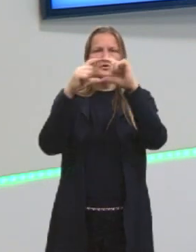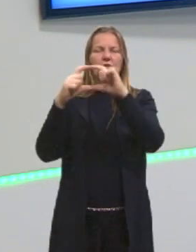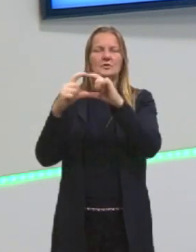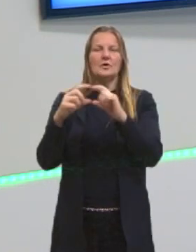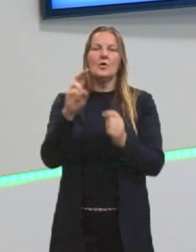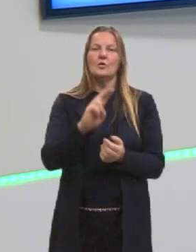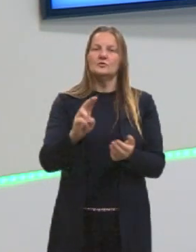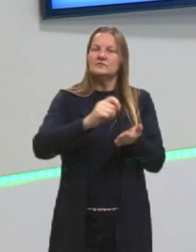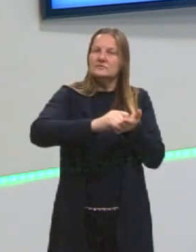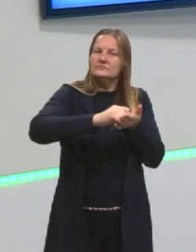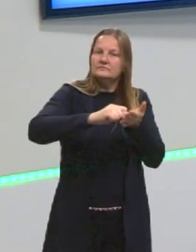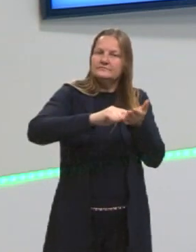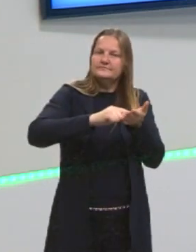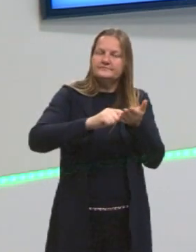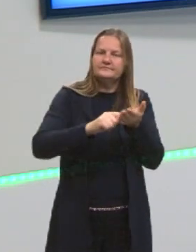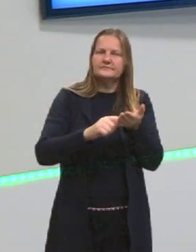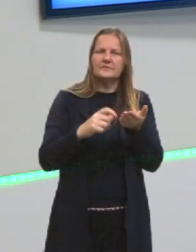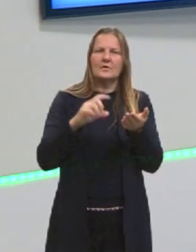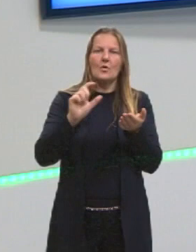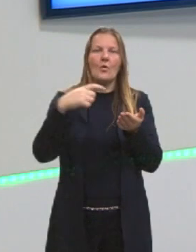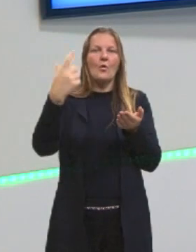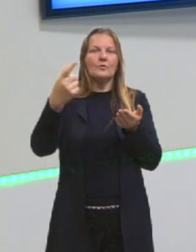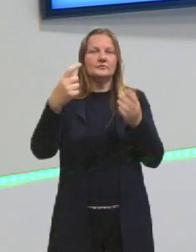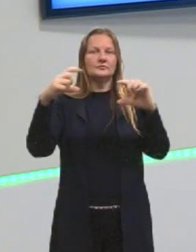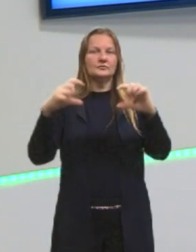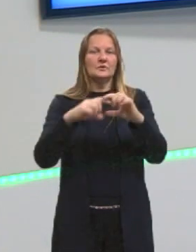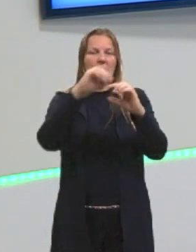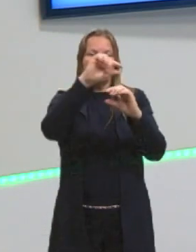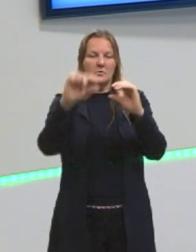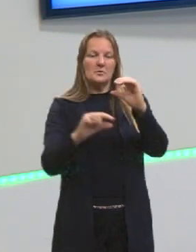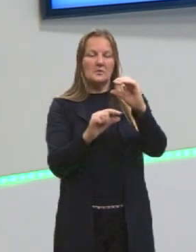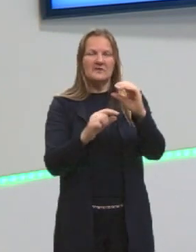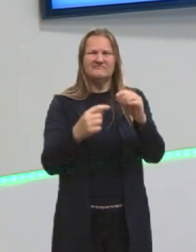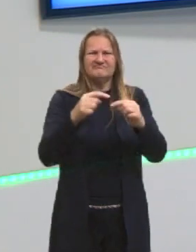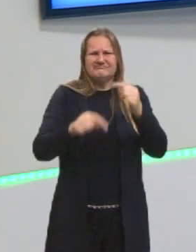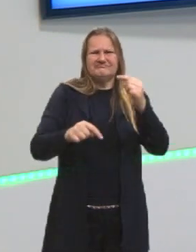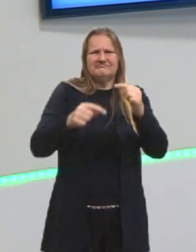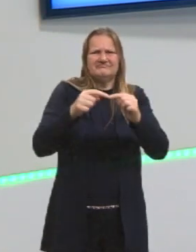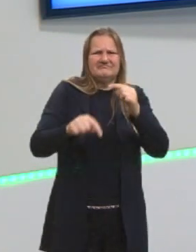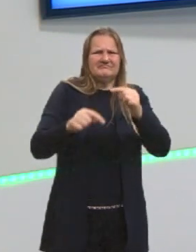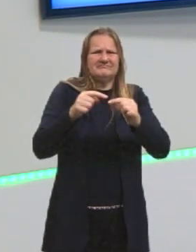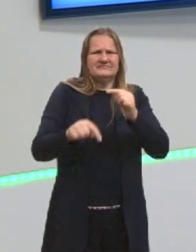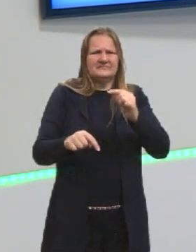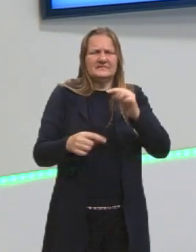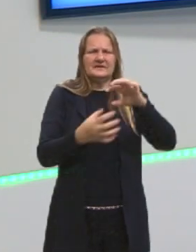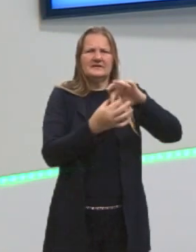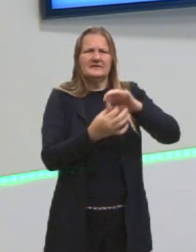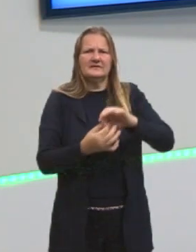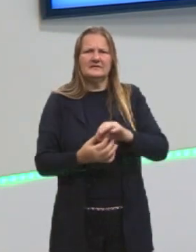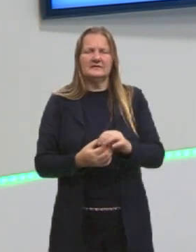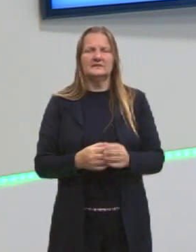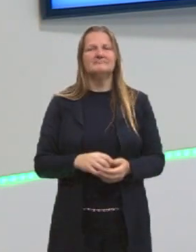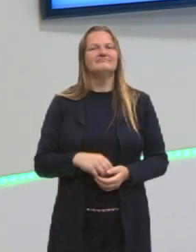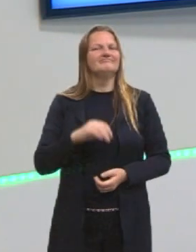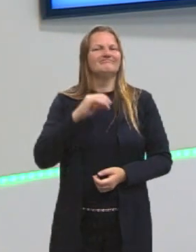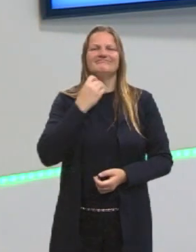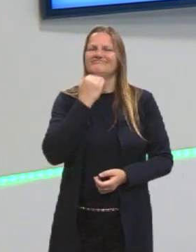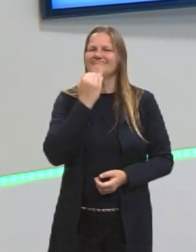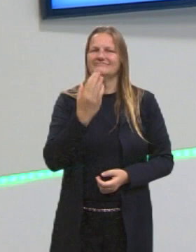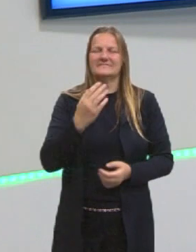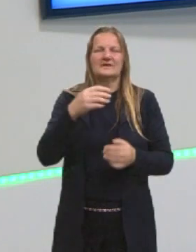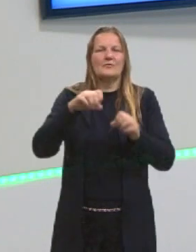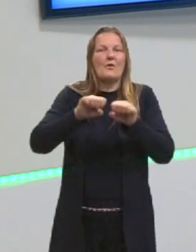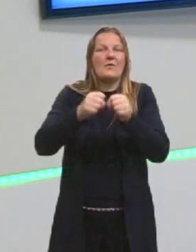estou me referindo, para um outro período próximo, ou anterior, que precise fazer referência a ele, eu quebro